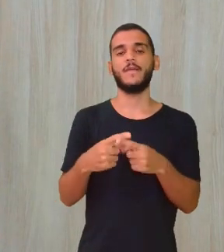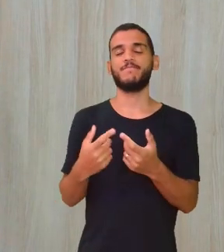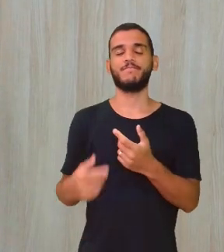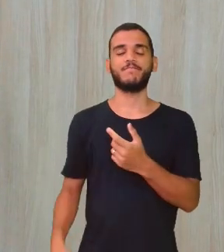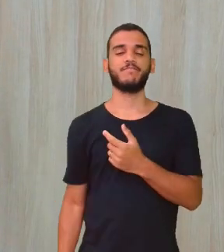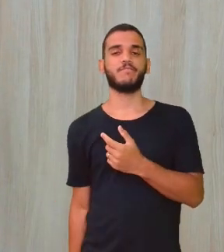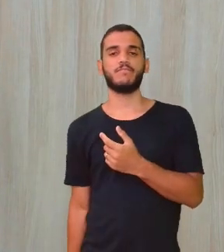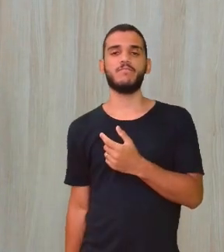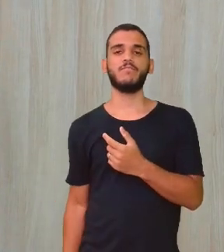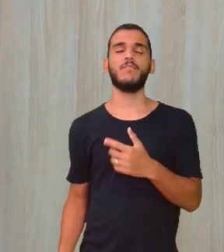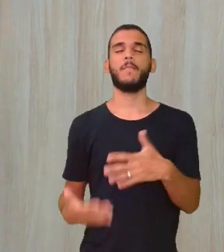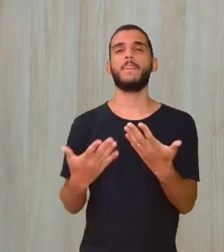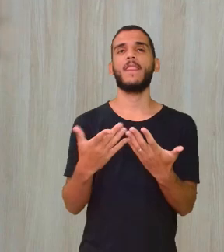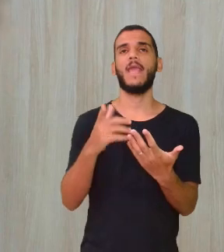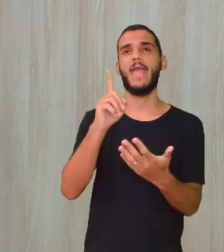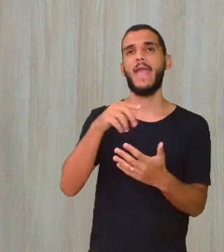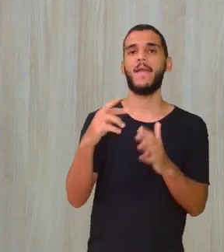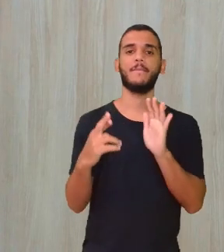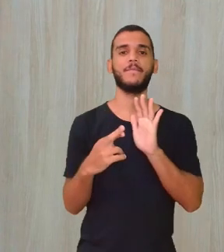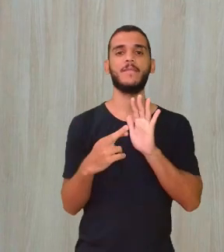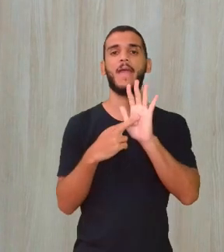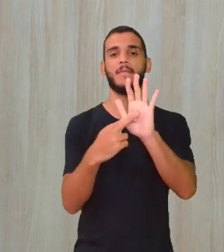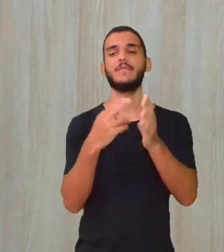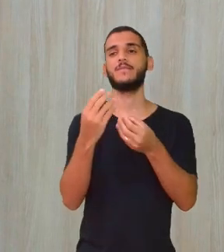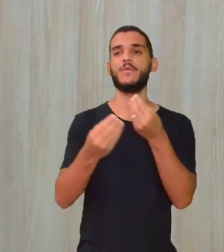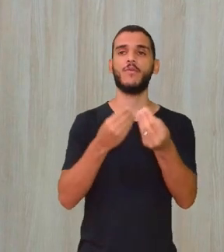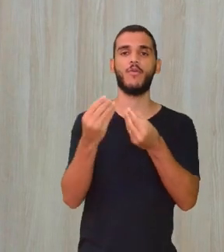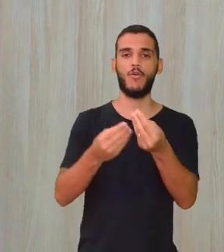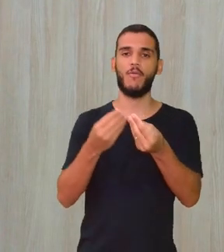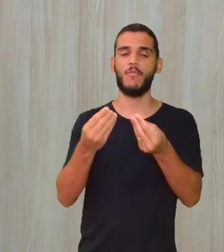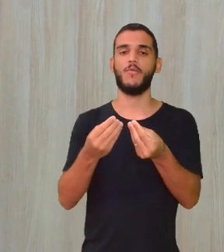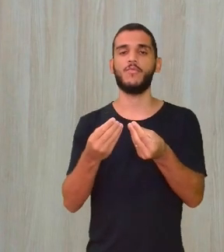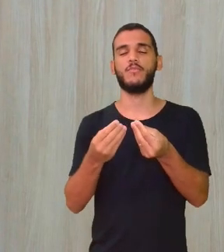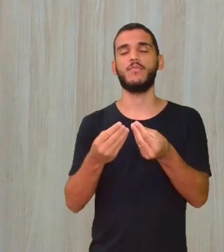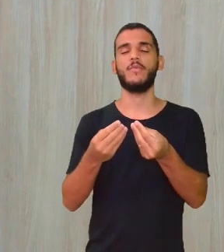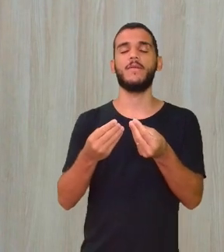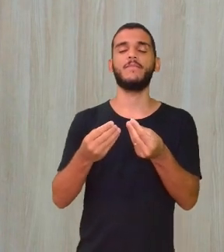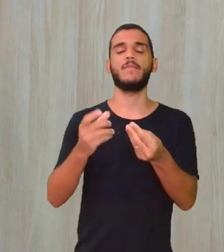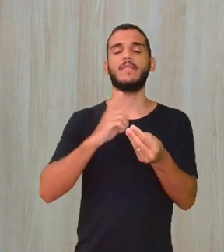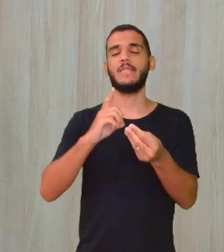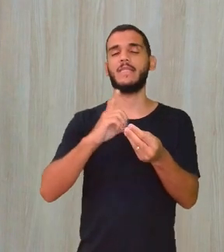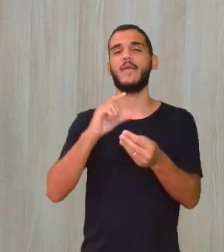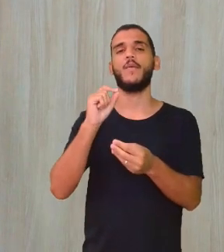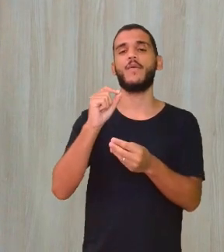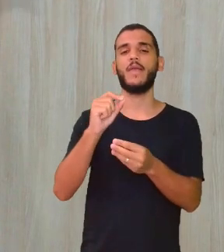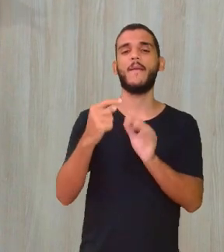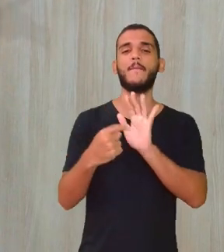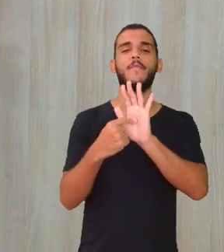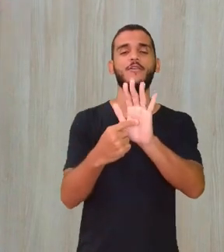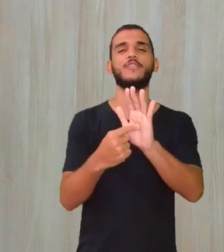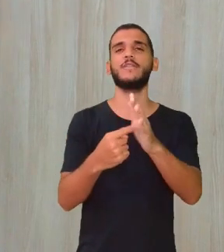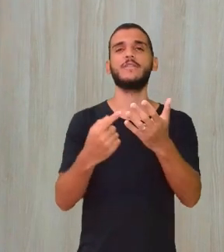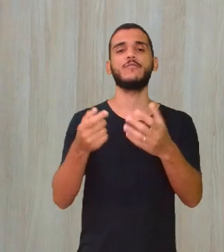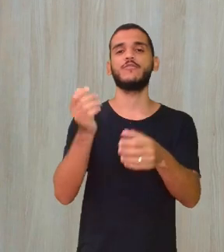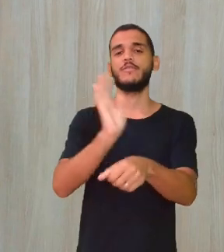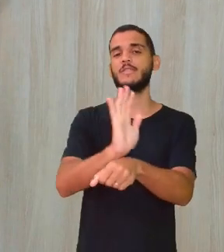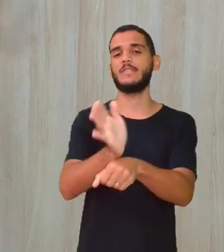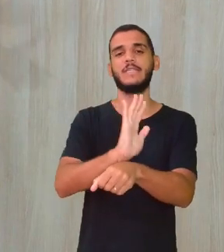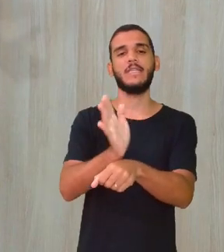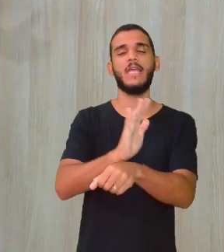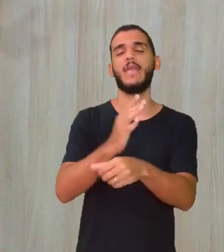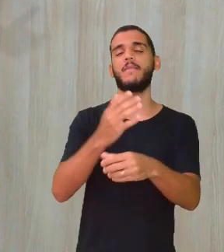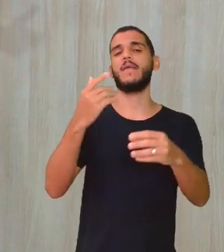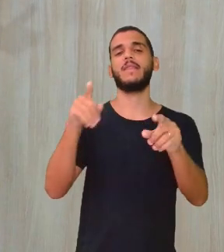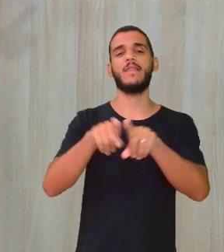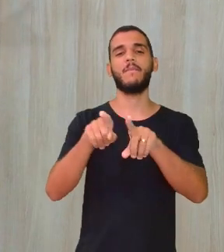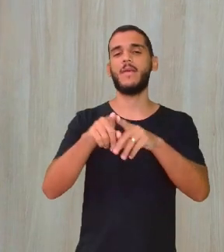a gente perceber como é representado o nosso sotaque em algumas produções cinematográficas e da TV.